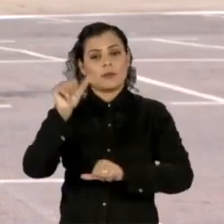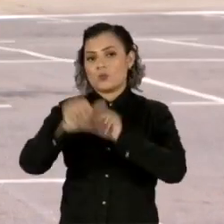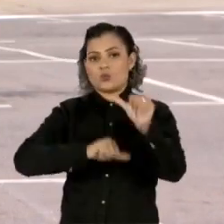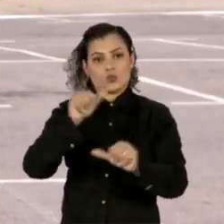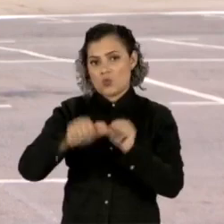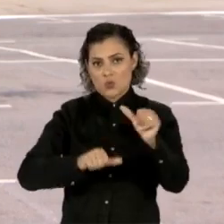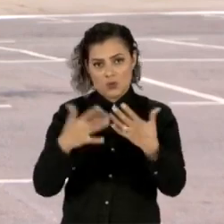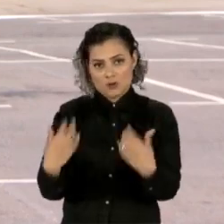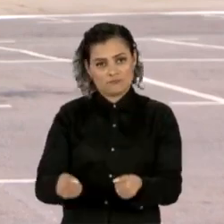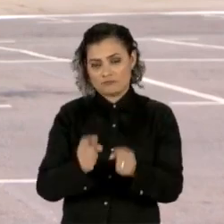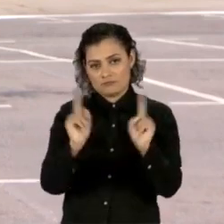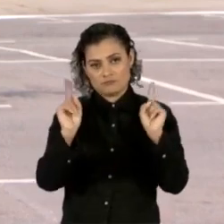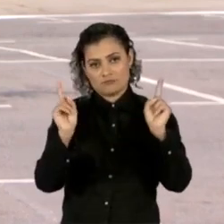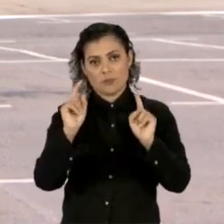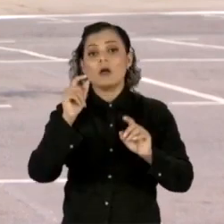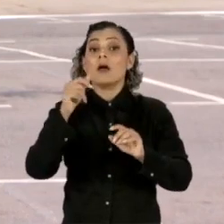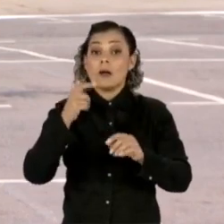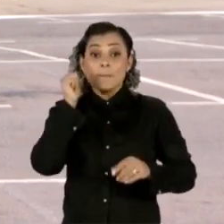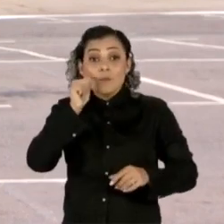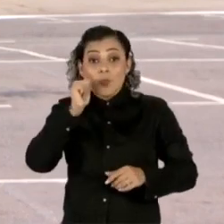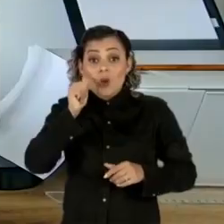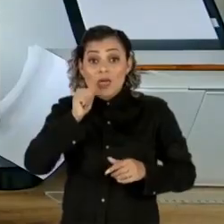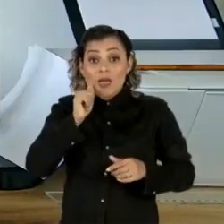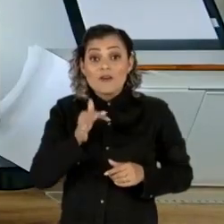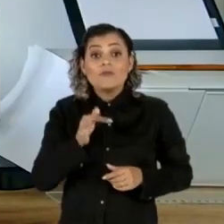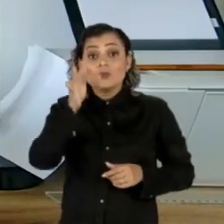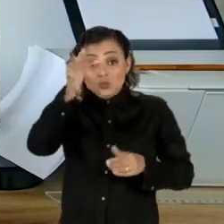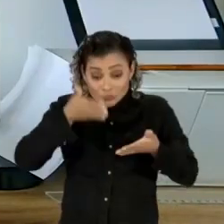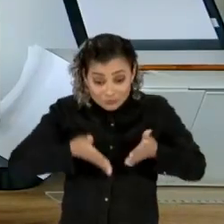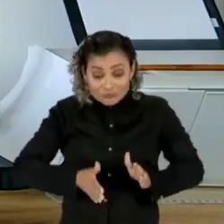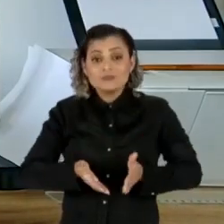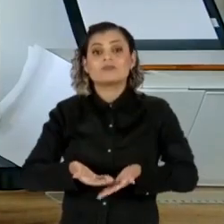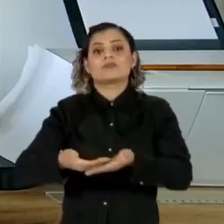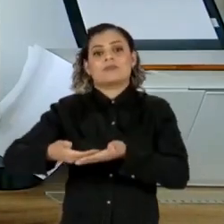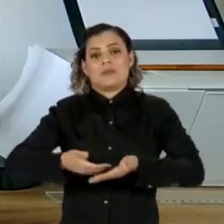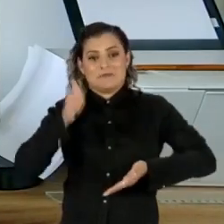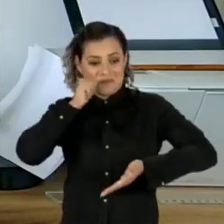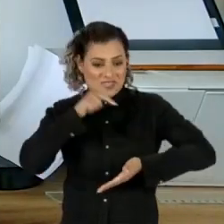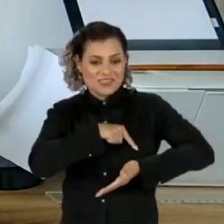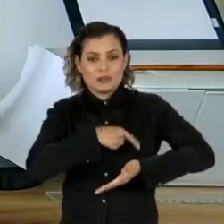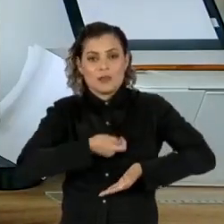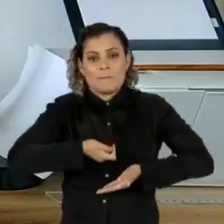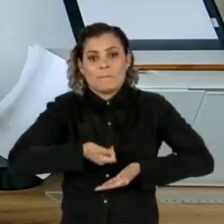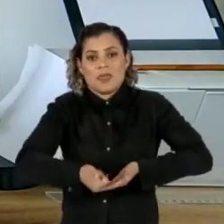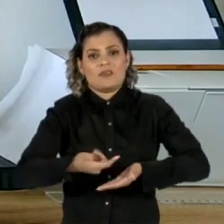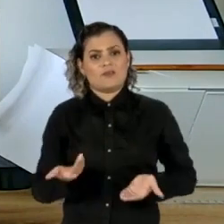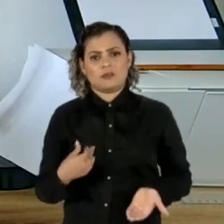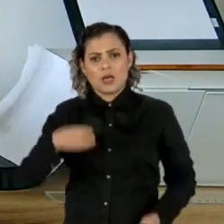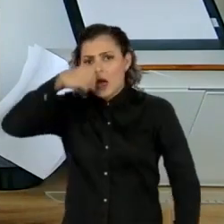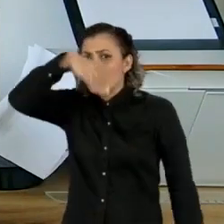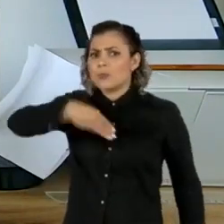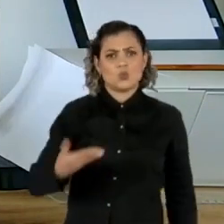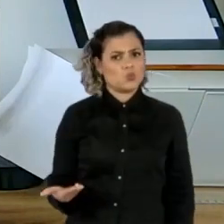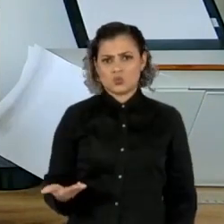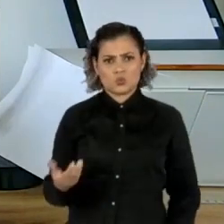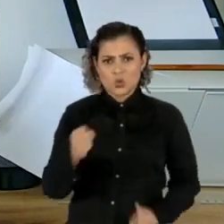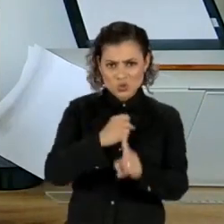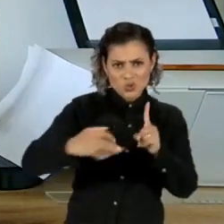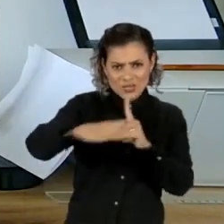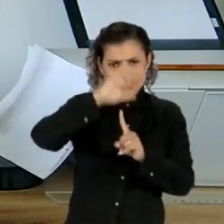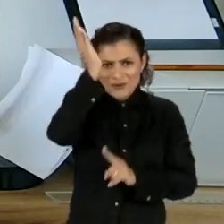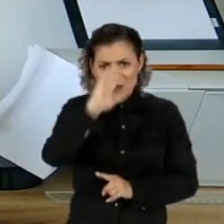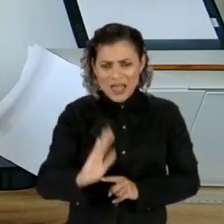das filhas e jovens oficiais que ainda estavam por nascer. Temos a situação absurda, onde a sociedade